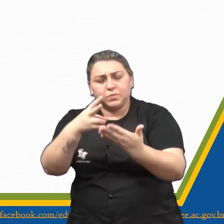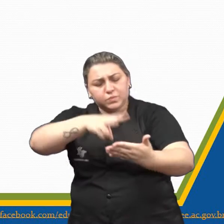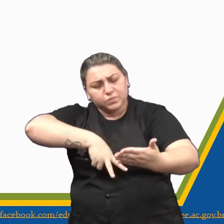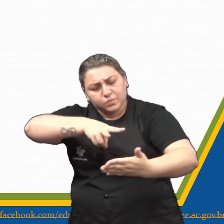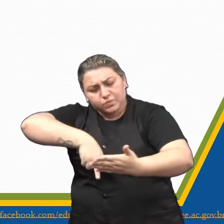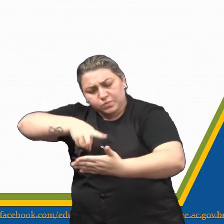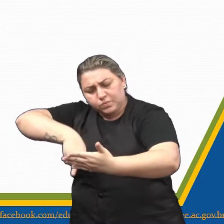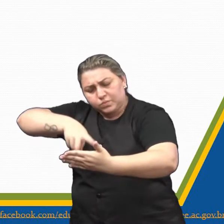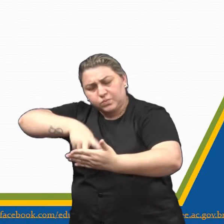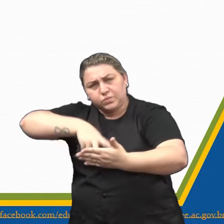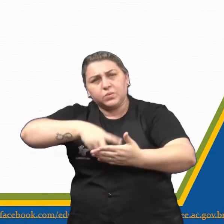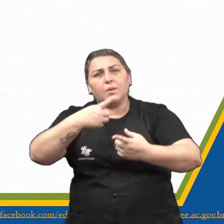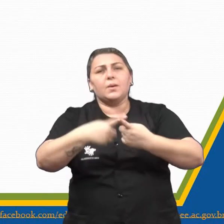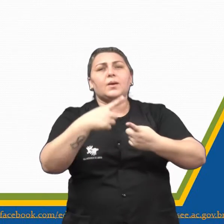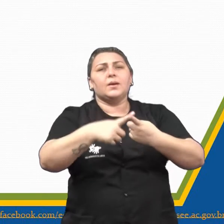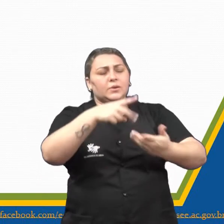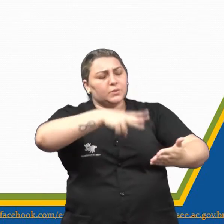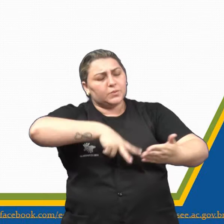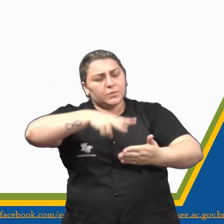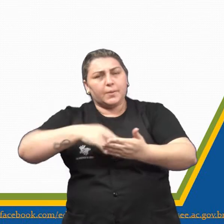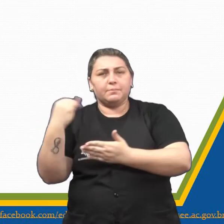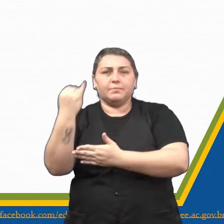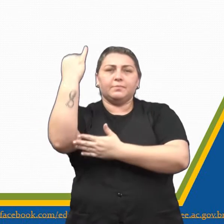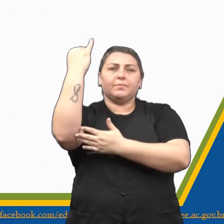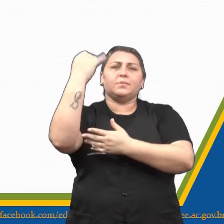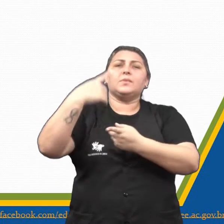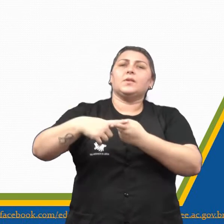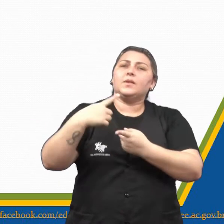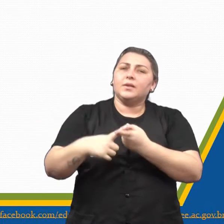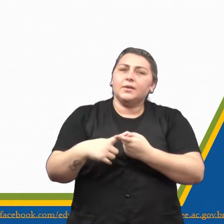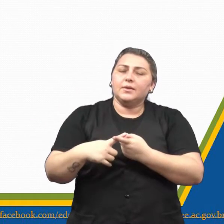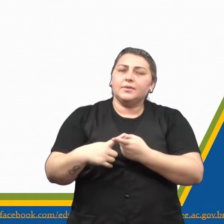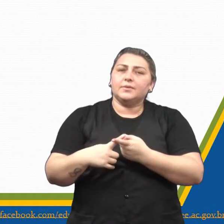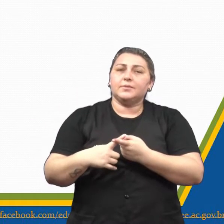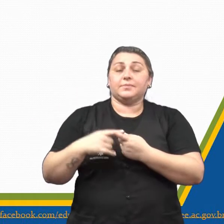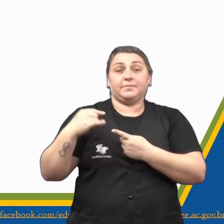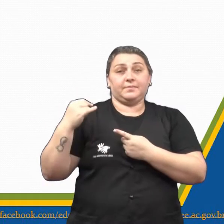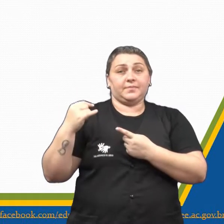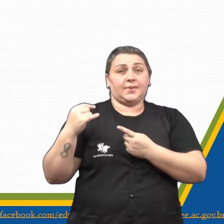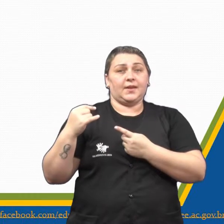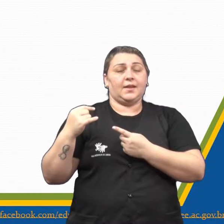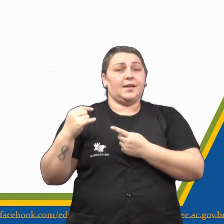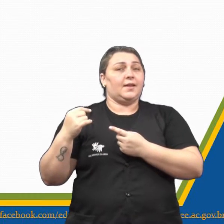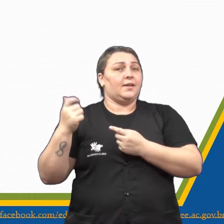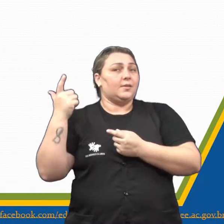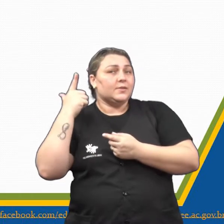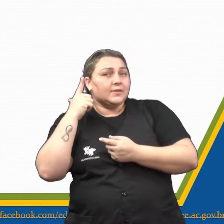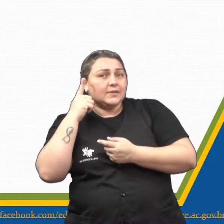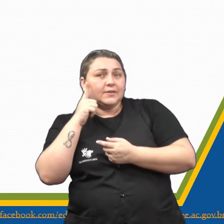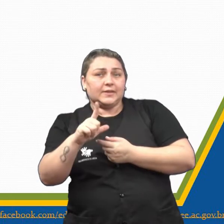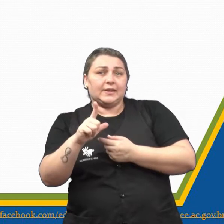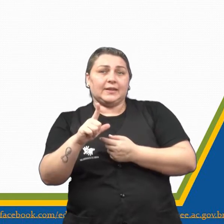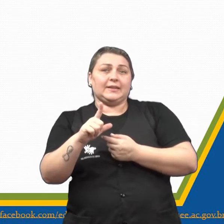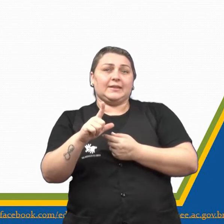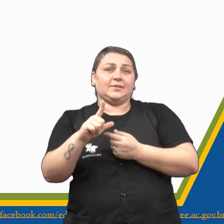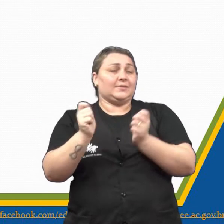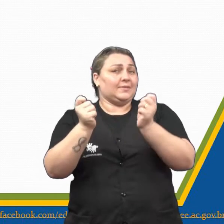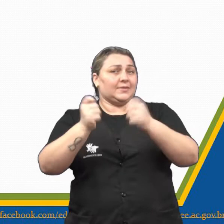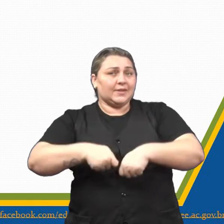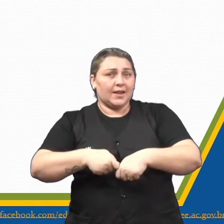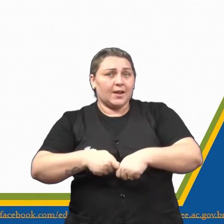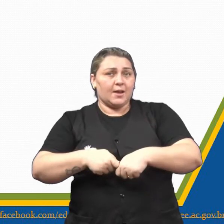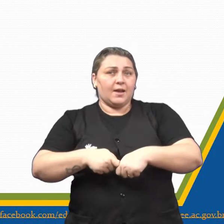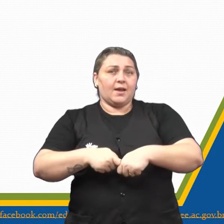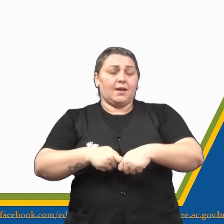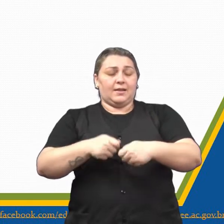certo? Então, ó, leia muito. Por que que ler muito é importante? É impossível tornar a sua leitura fluida na língua